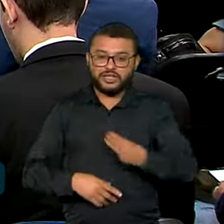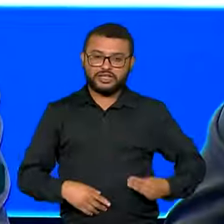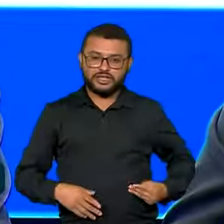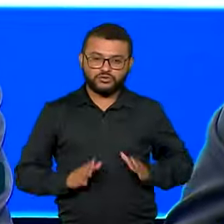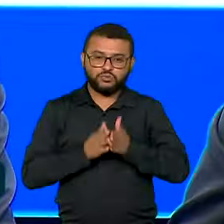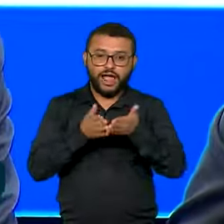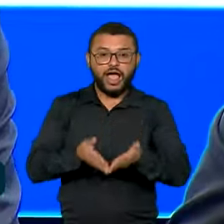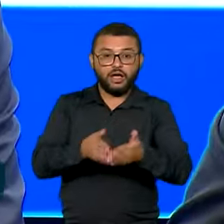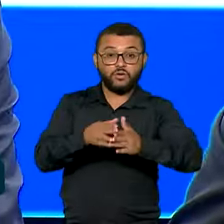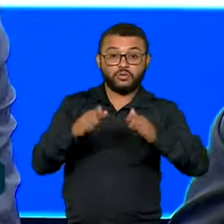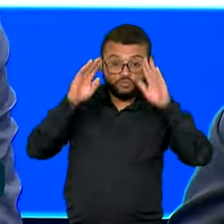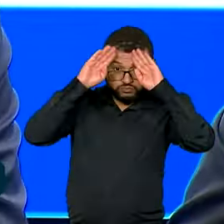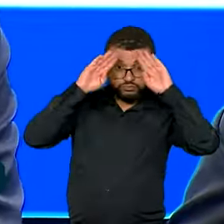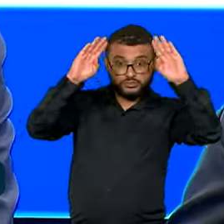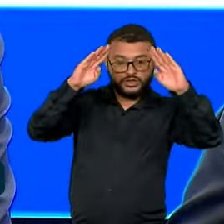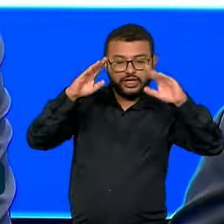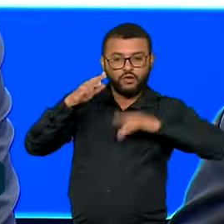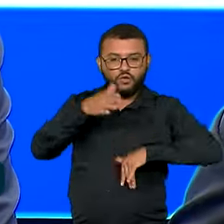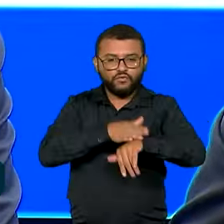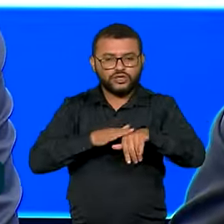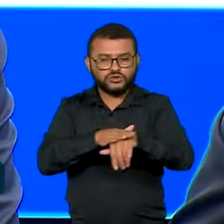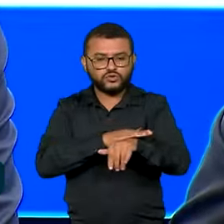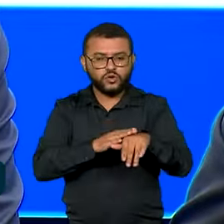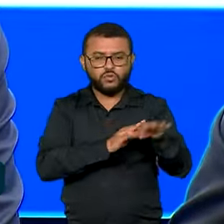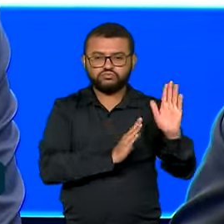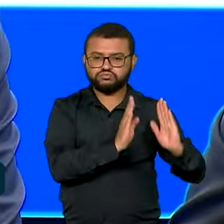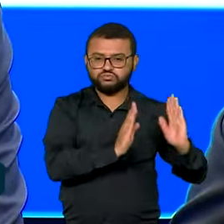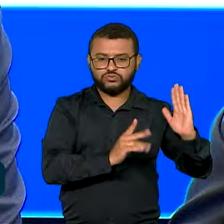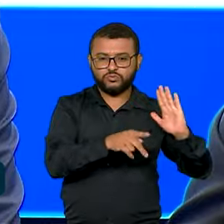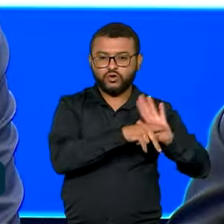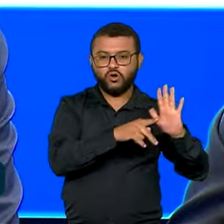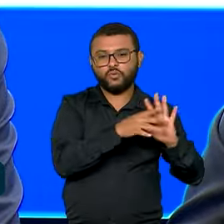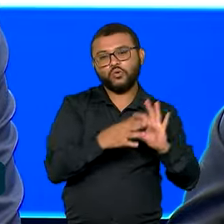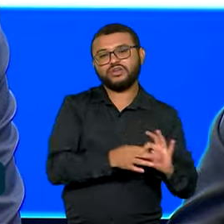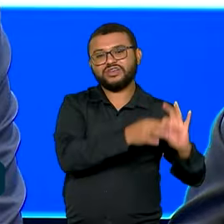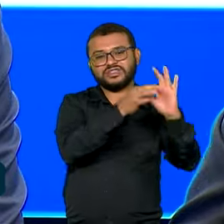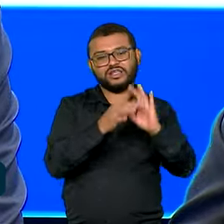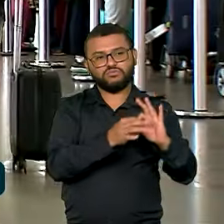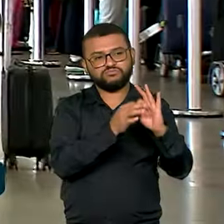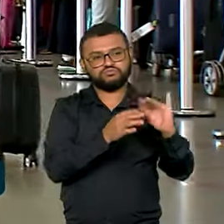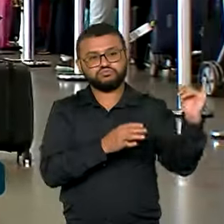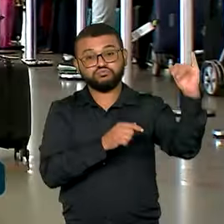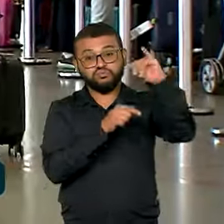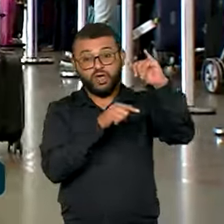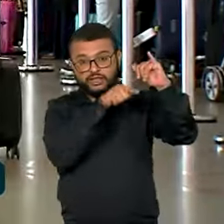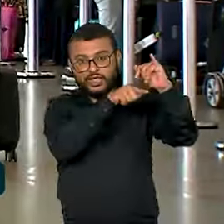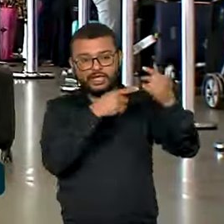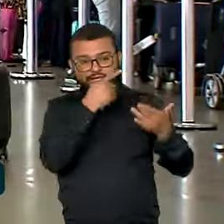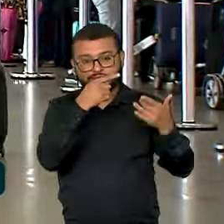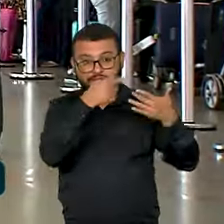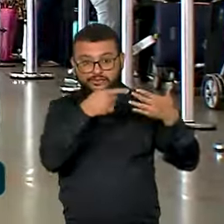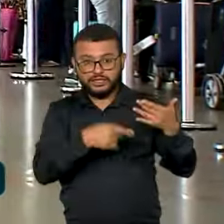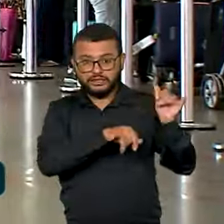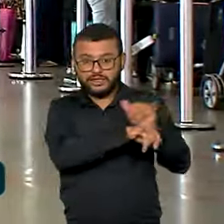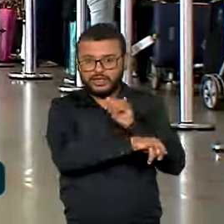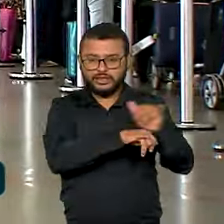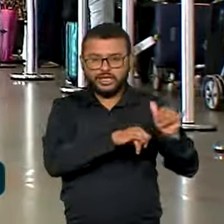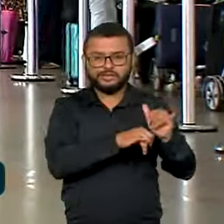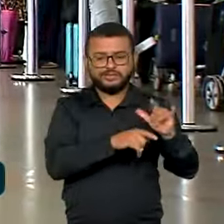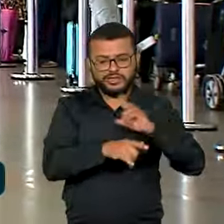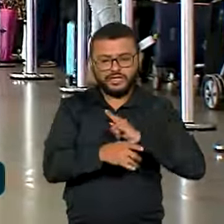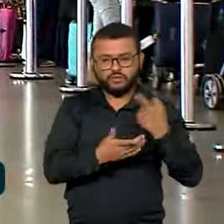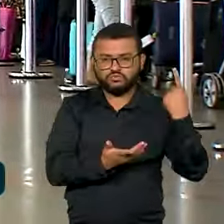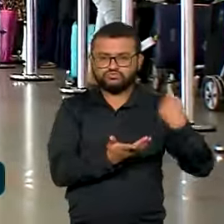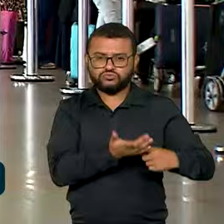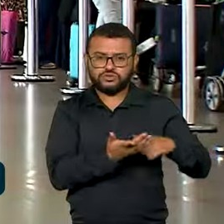Aeroportos falou sobre a primeira etapa do Plano de Universalização do Transporte Aéreo. Entre as medidas, a promessa das